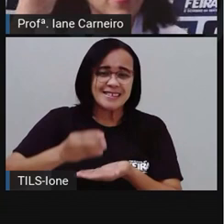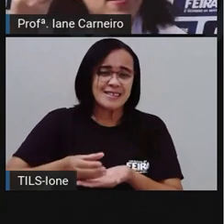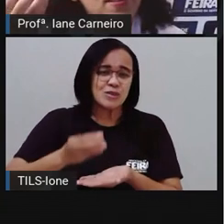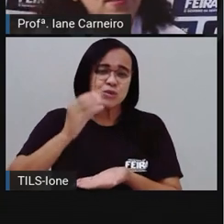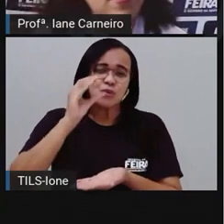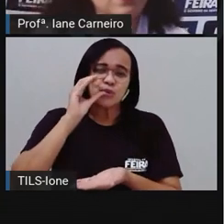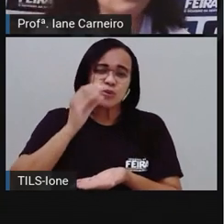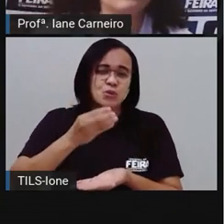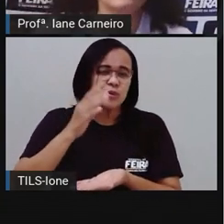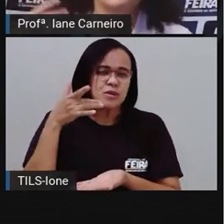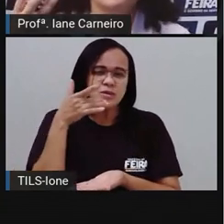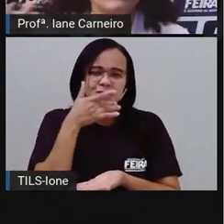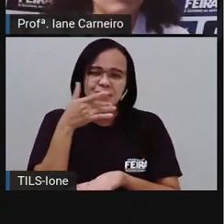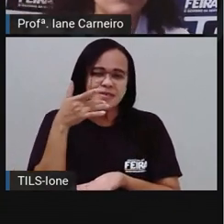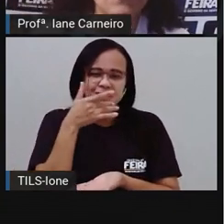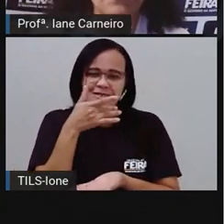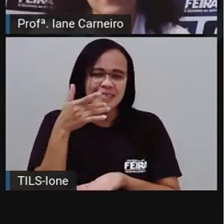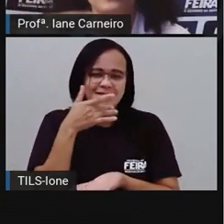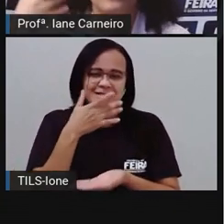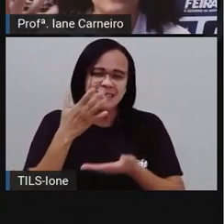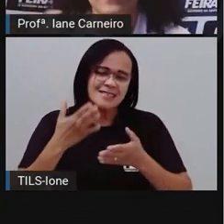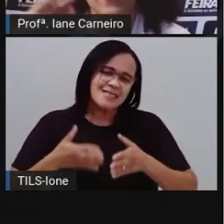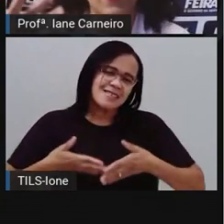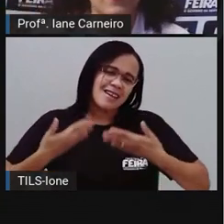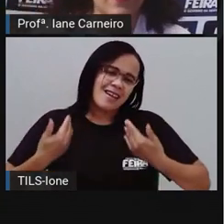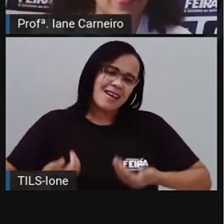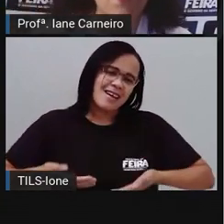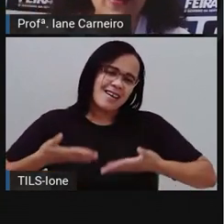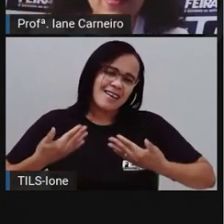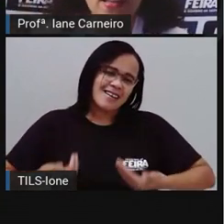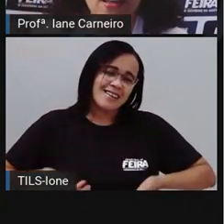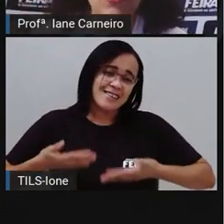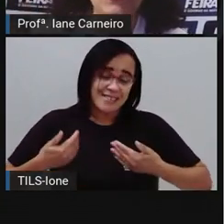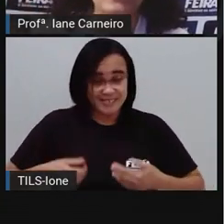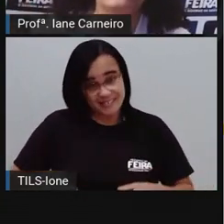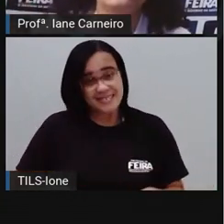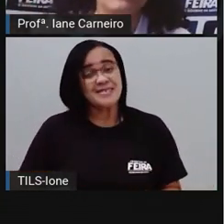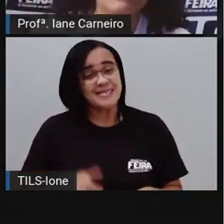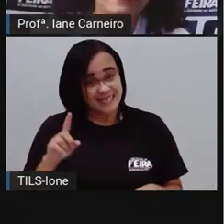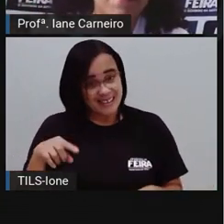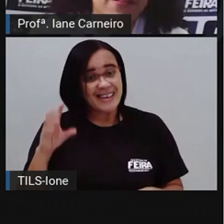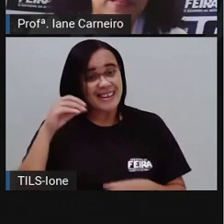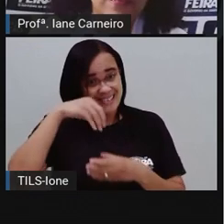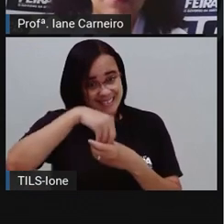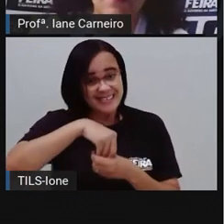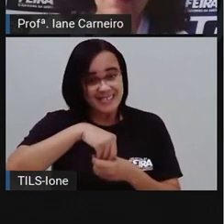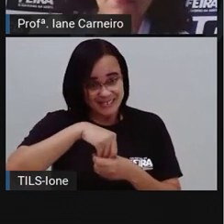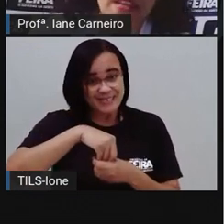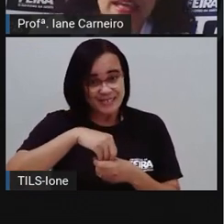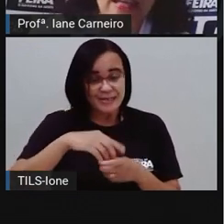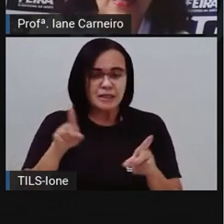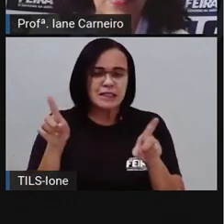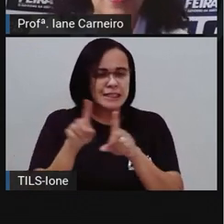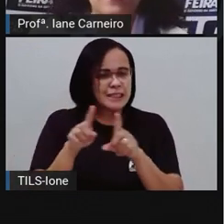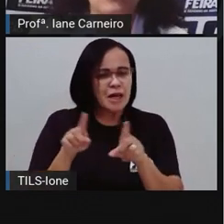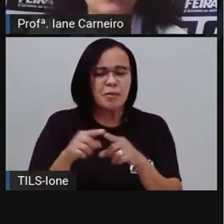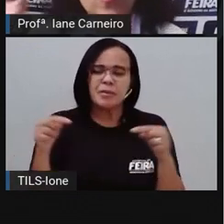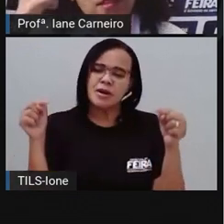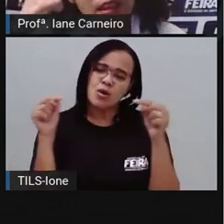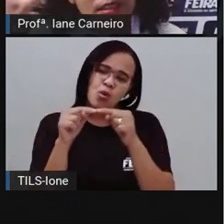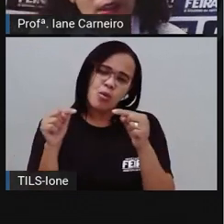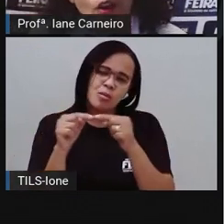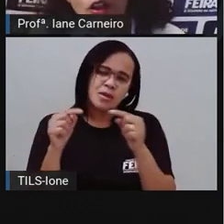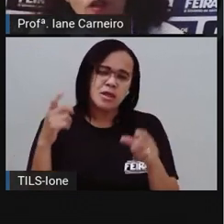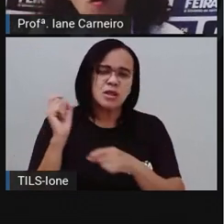um chá fresquinho, que deixa a gente bem refrescante. Também representa a primavera, a